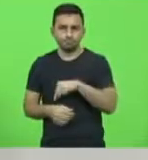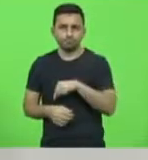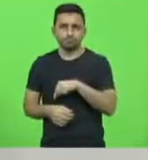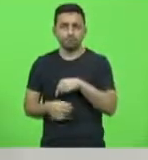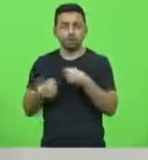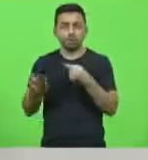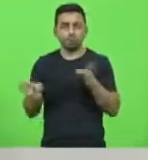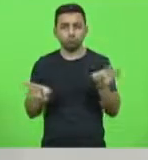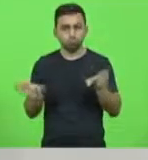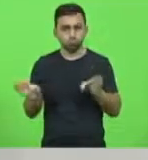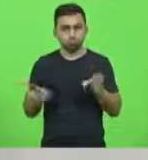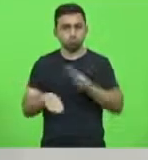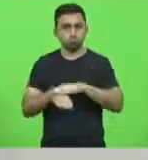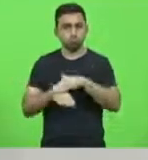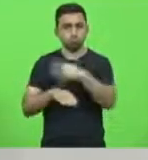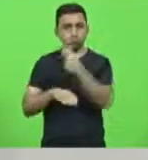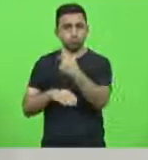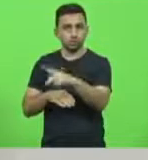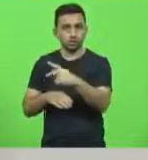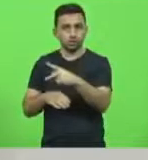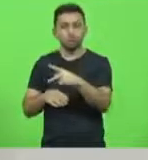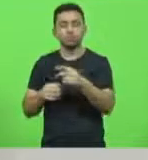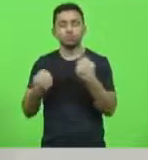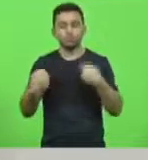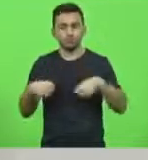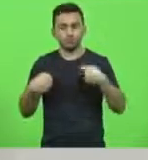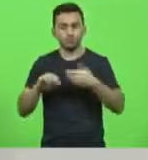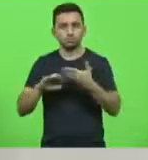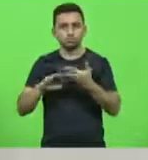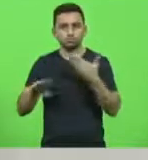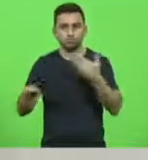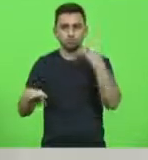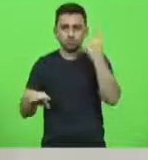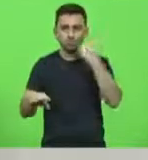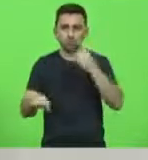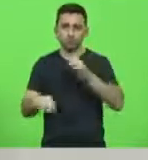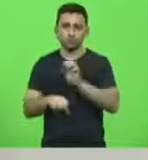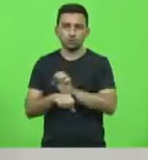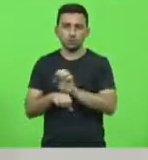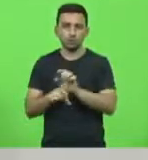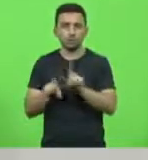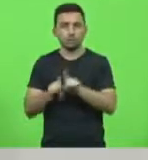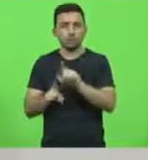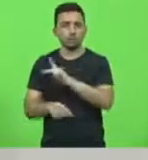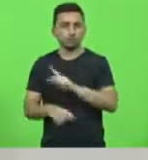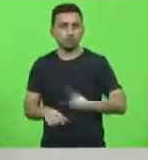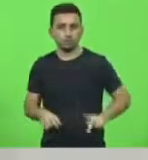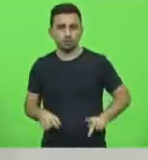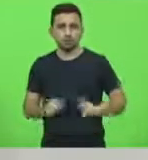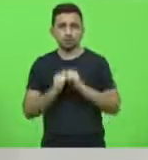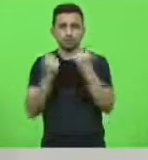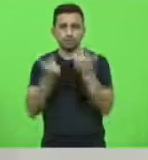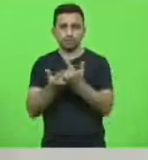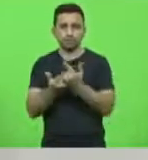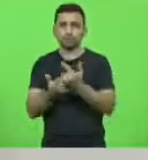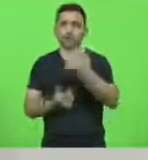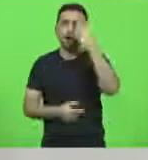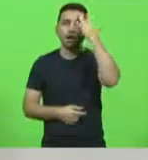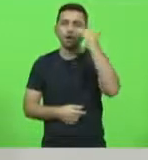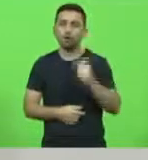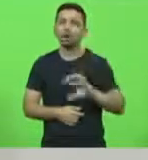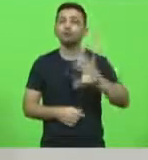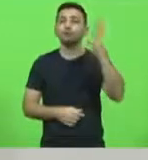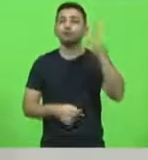mandato eletivo com seu afastamento do cargo de deputado estadual e da presidência da Assembleia. No dia seguinte, a mesa